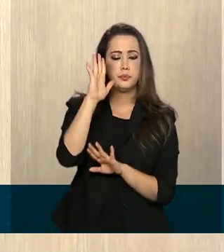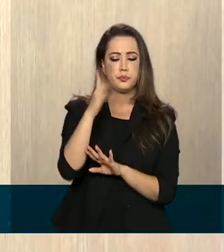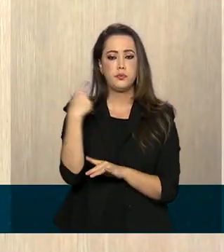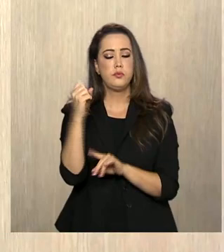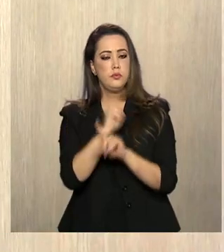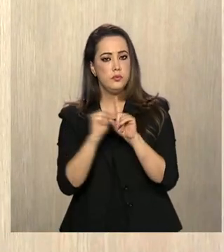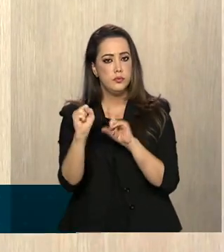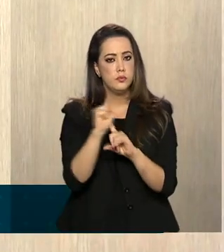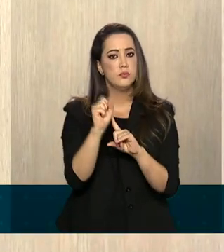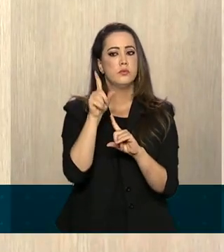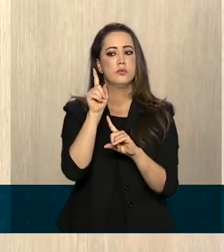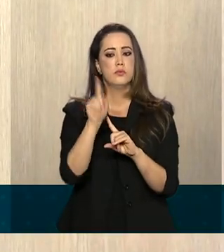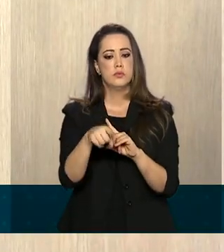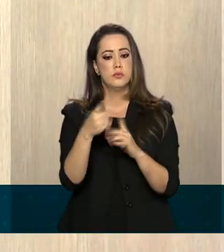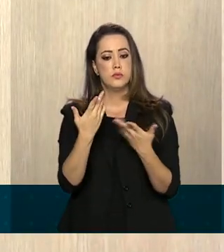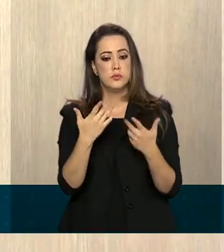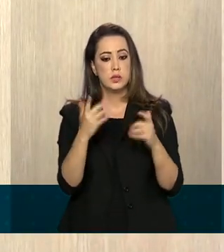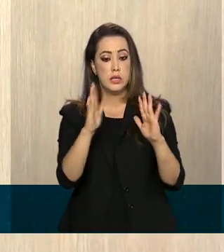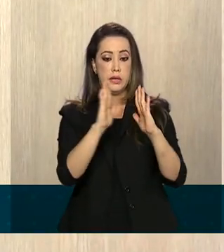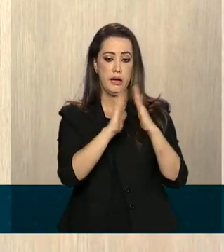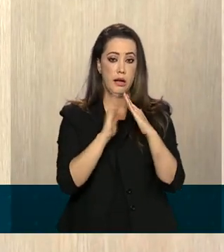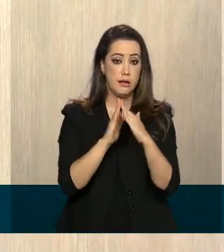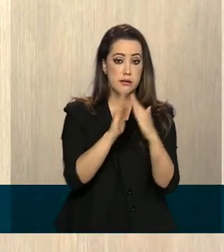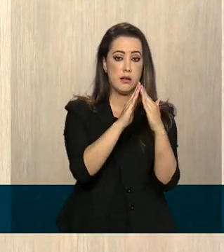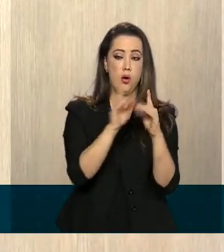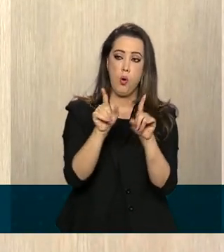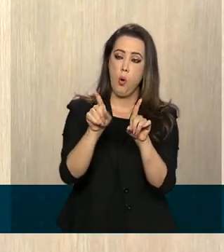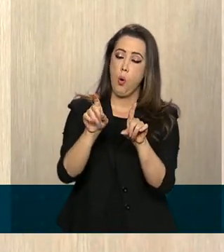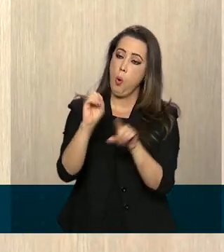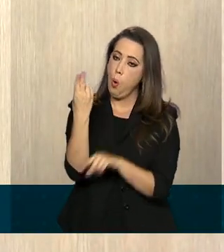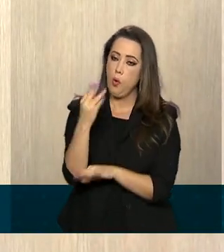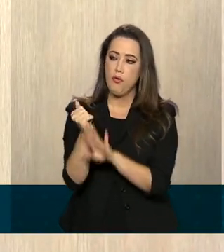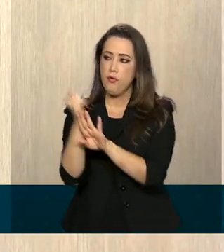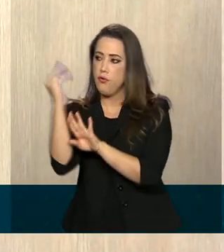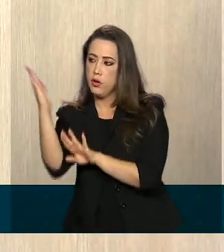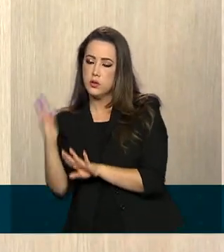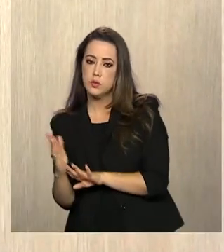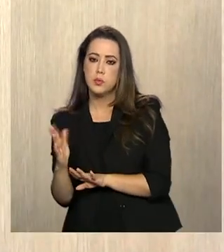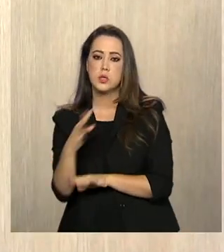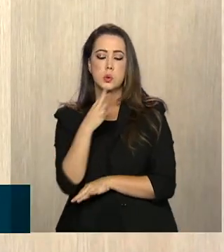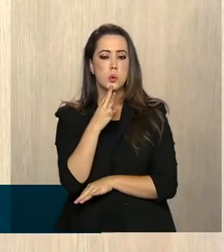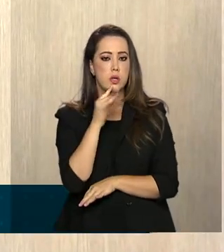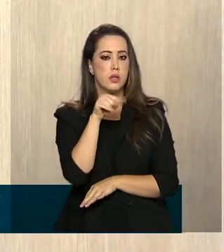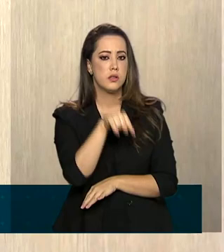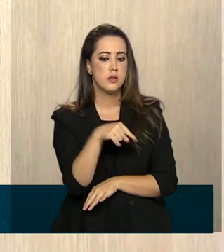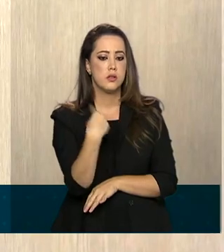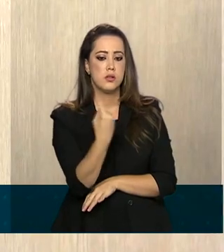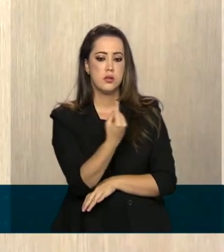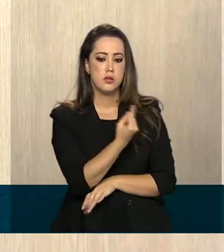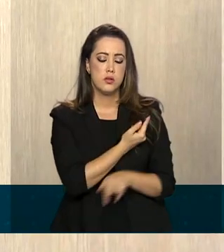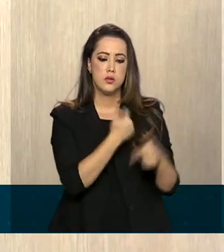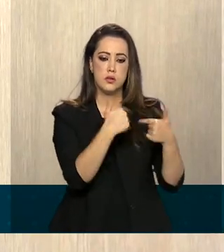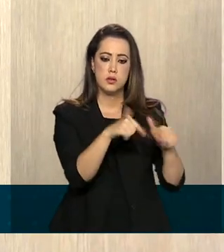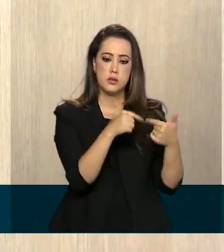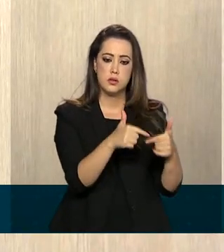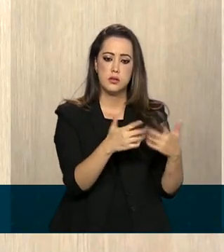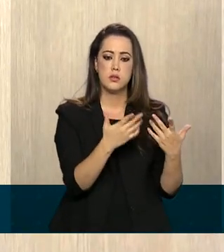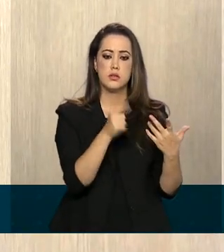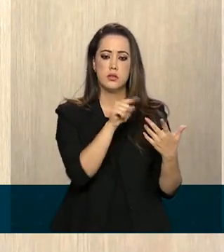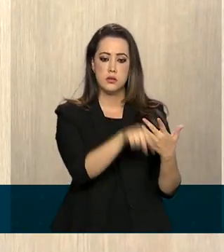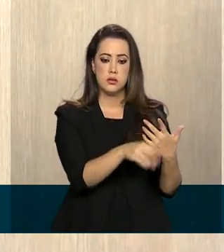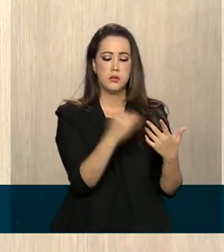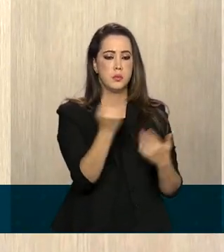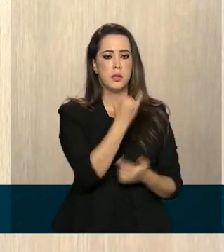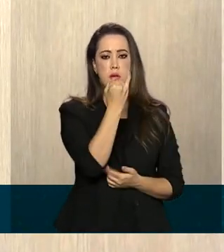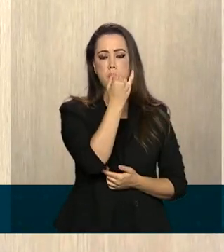sociedade doméstica e internacional está reconhecendo o que a gente chama de mato, floresta, como um ativo.